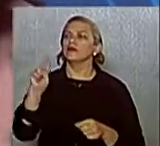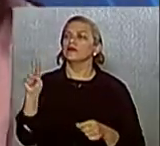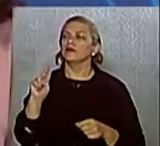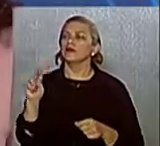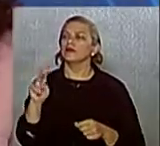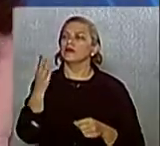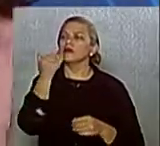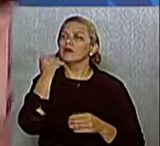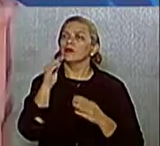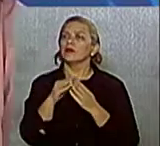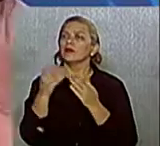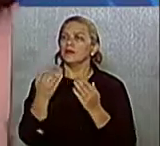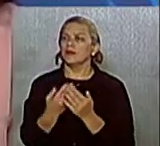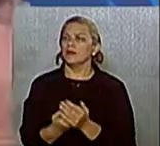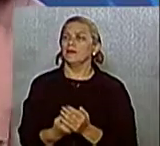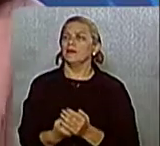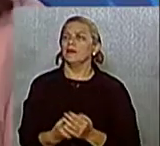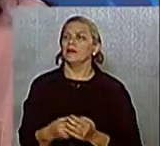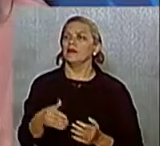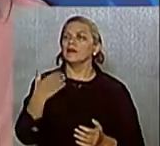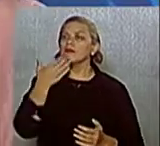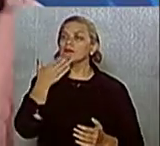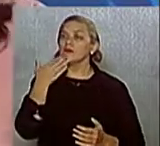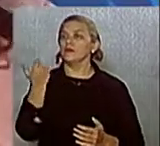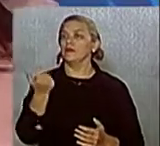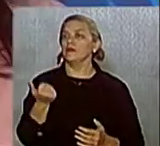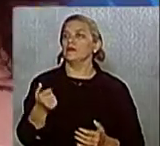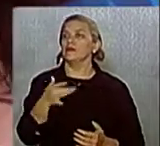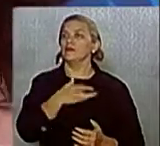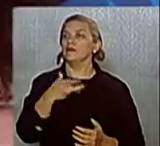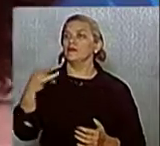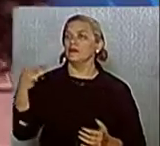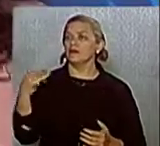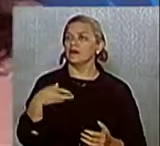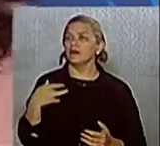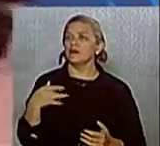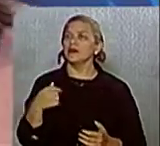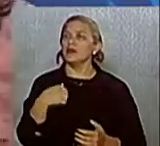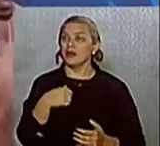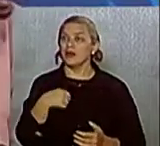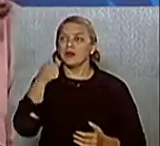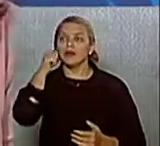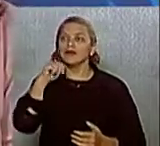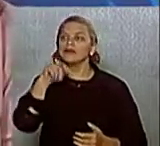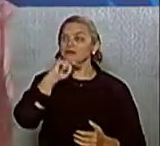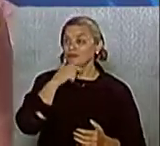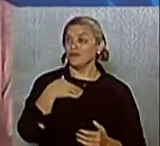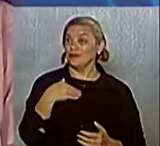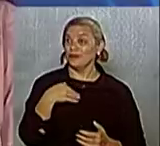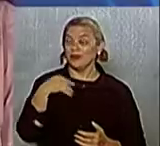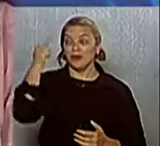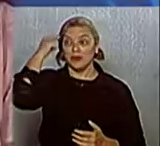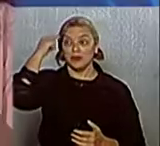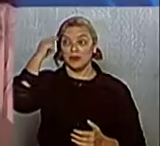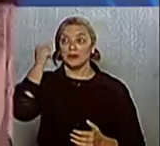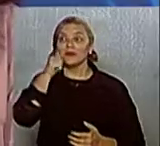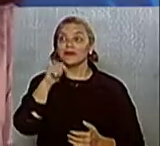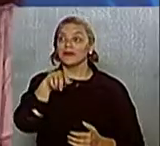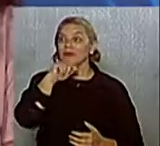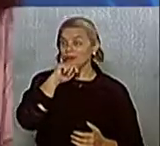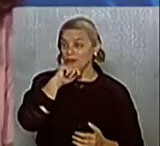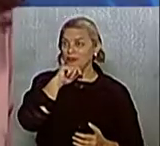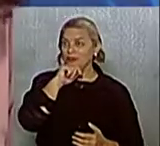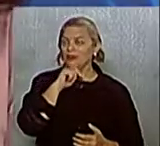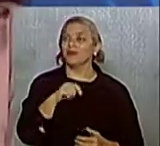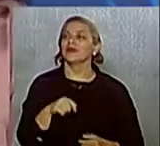saudável, uma coisa... Bom, eu sou mãe, Estou falando como mãe. Estou falando como mãe. Então, o seguinte, incentivo à